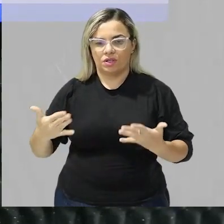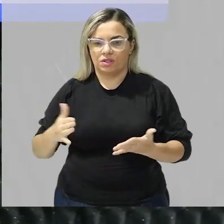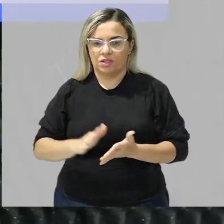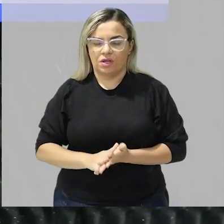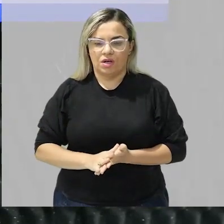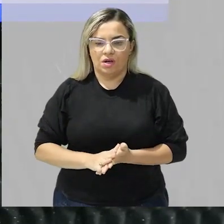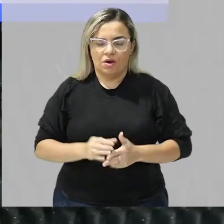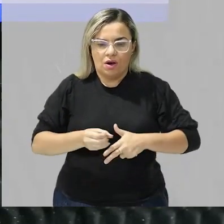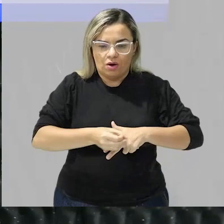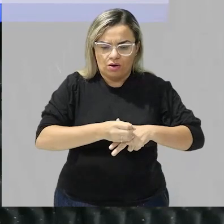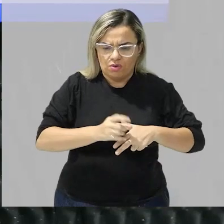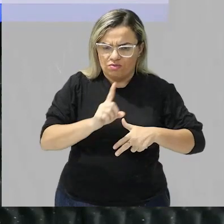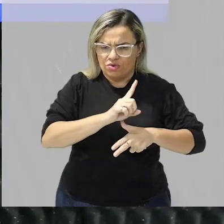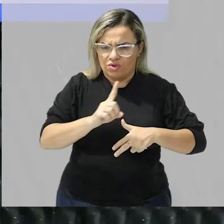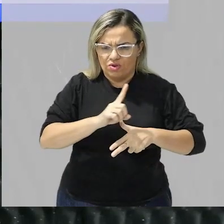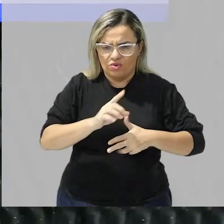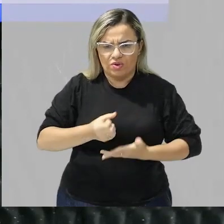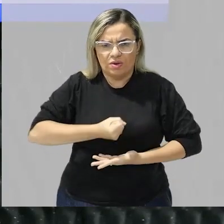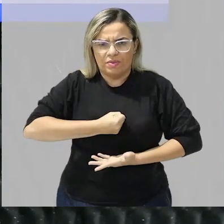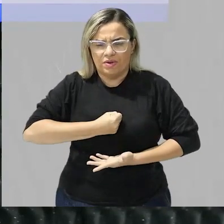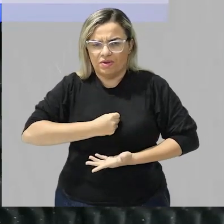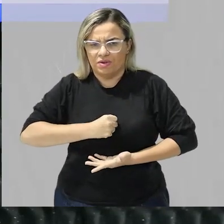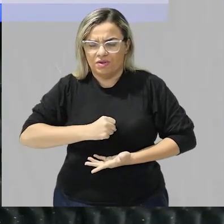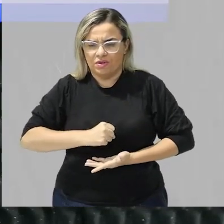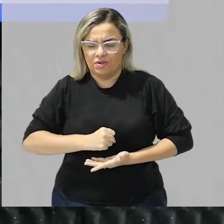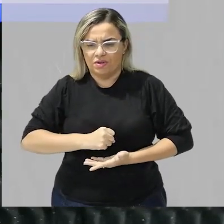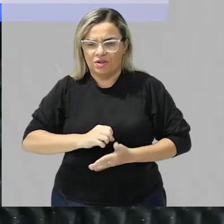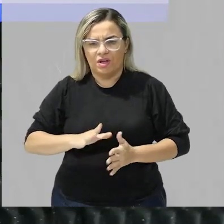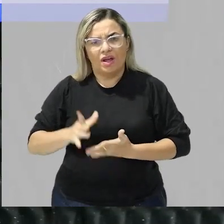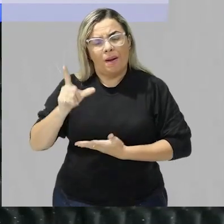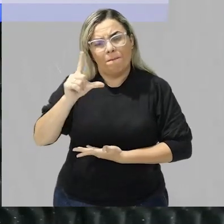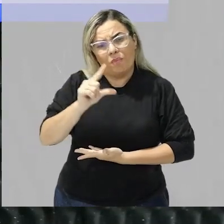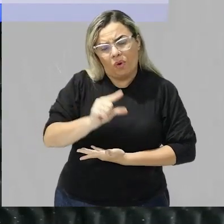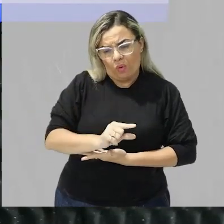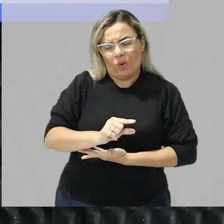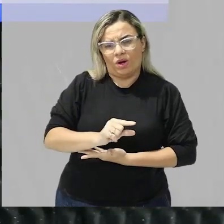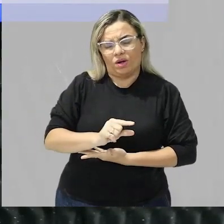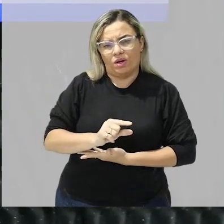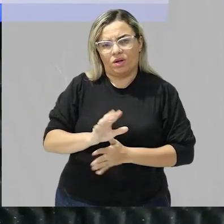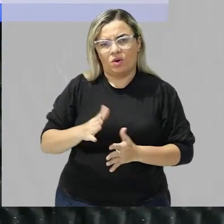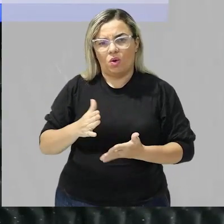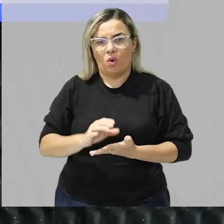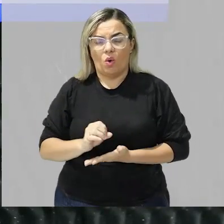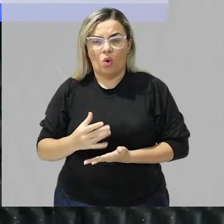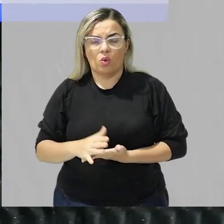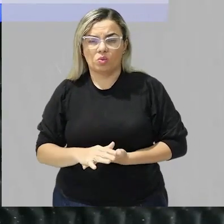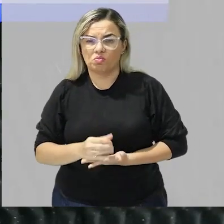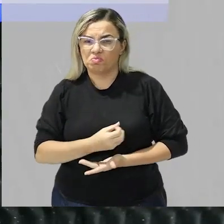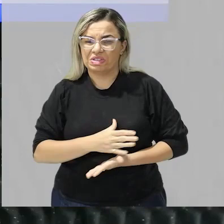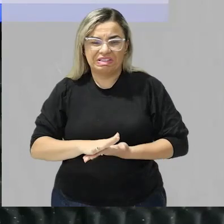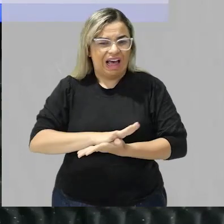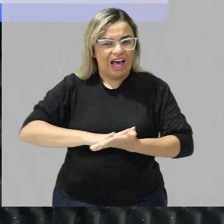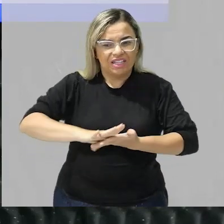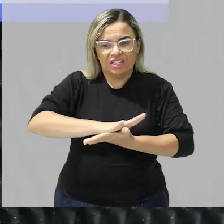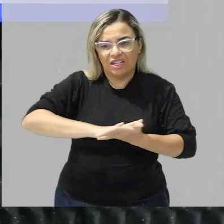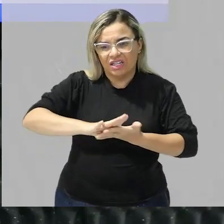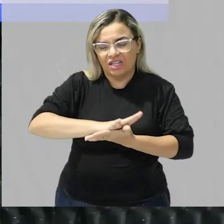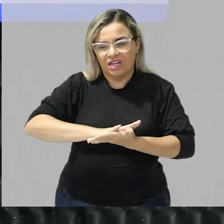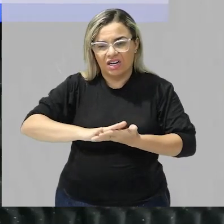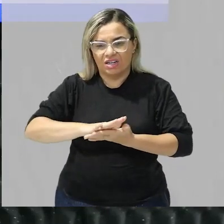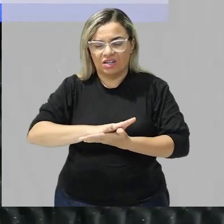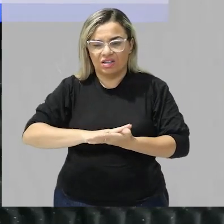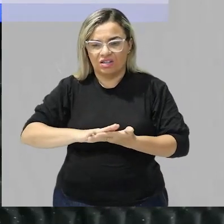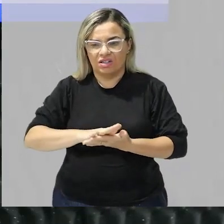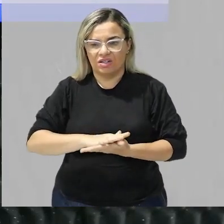fezes então a concentração da gordura nas fezes era pequena tá ou quase zero e a concentração